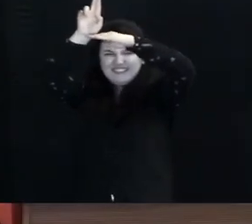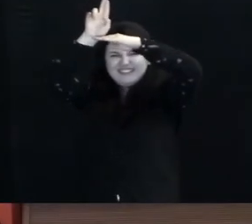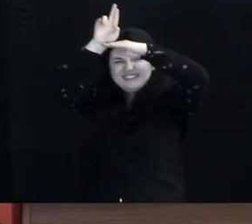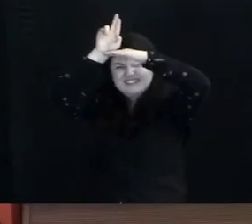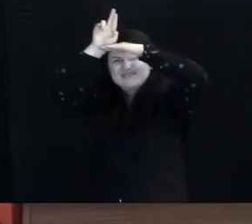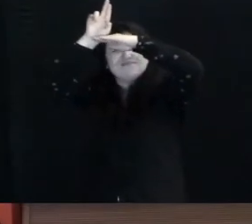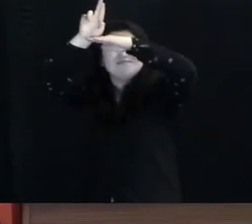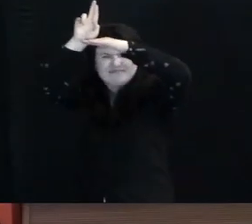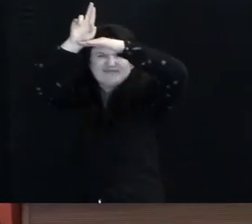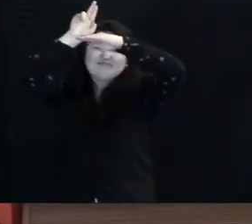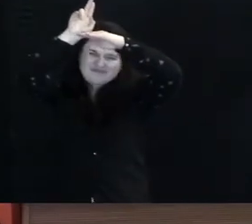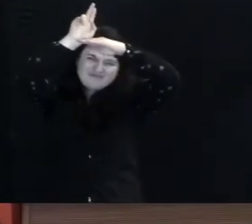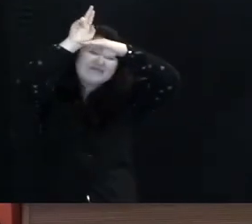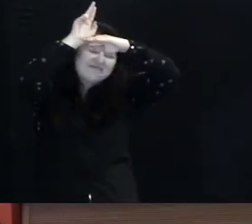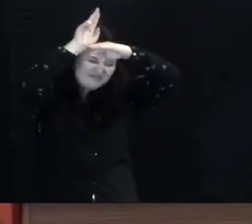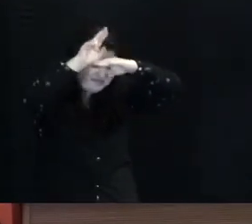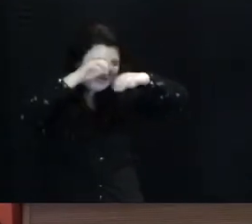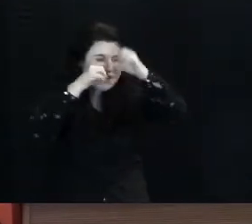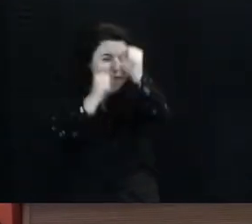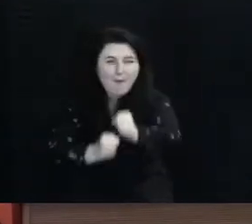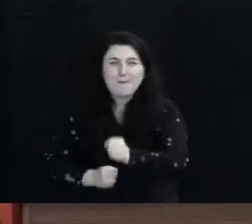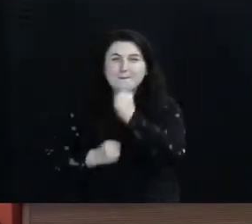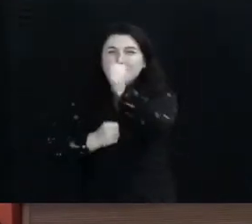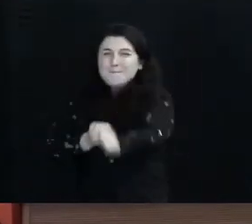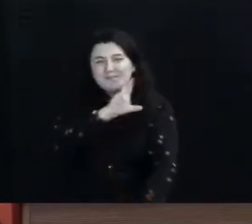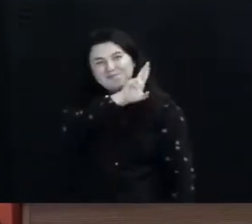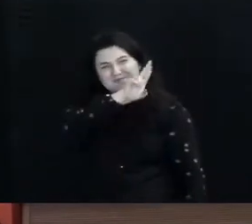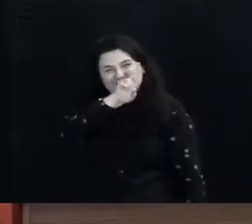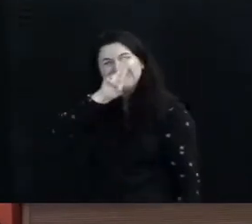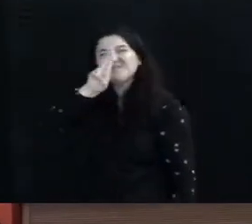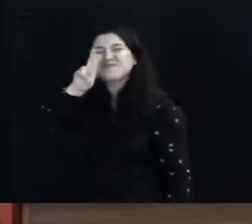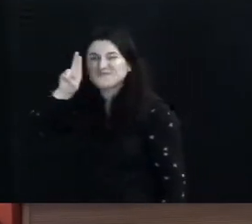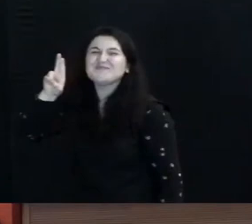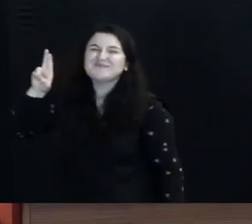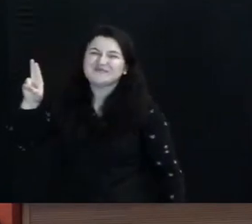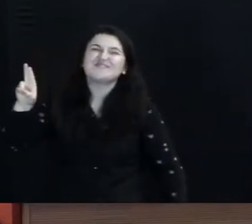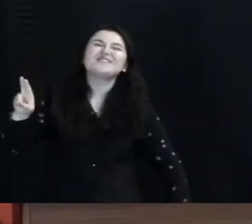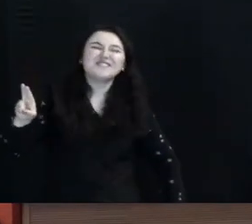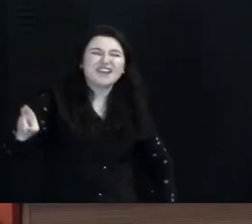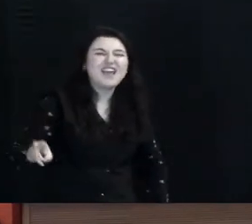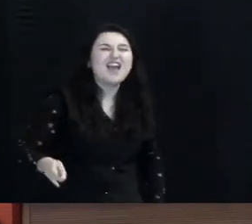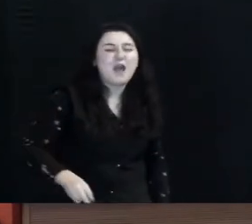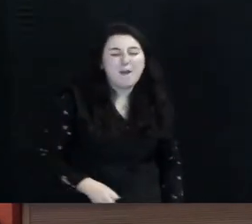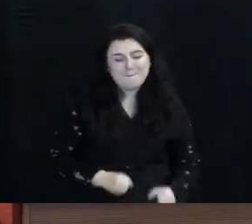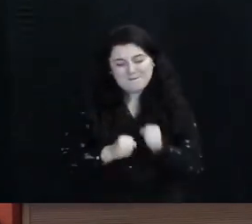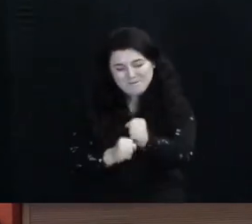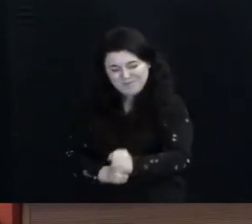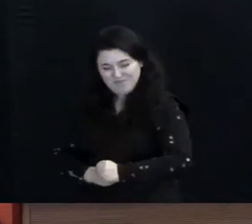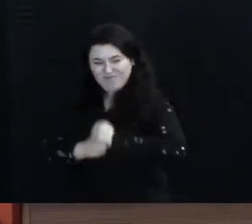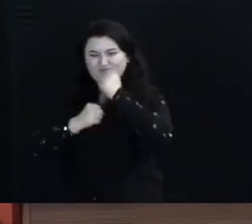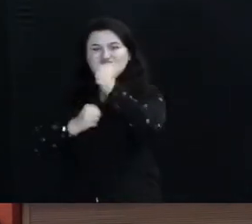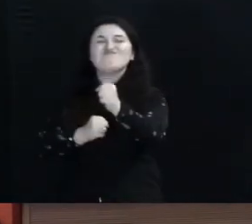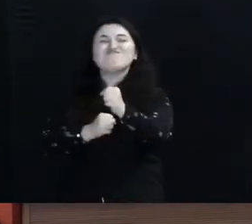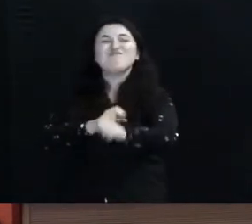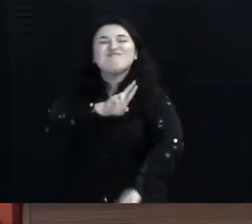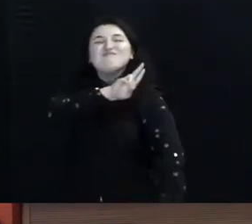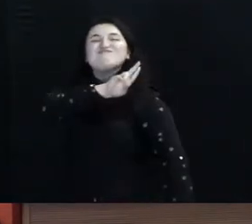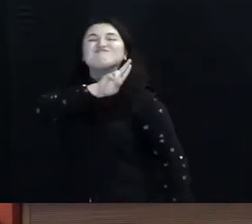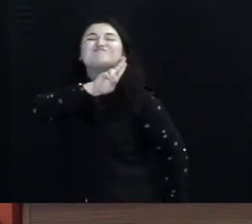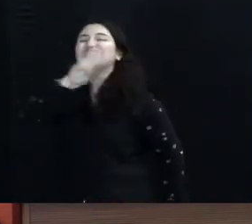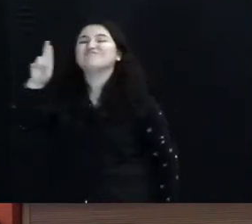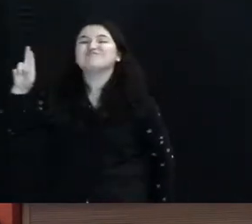está Poderoso esse nome é Poderoso esse